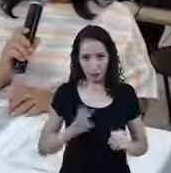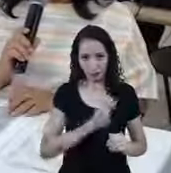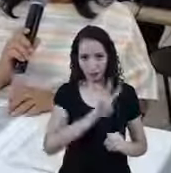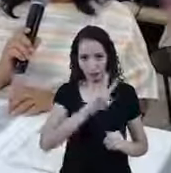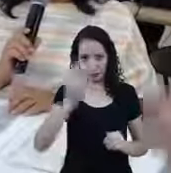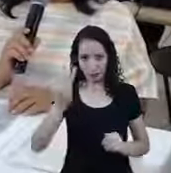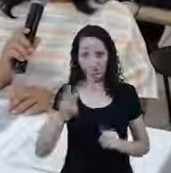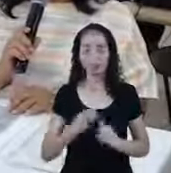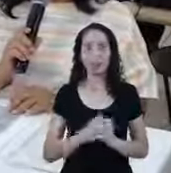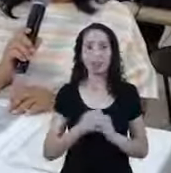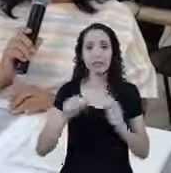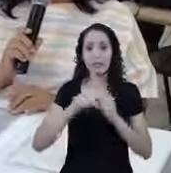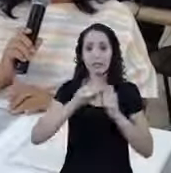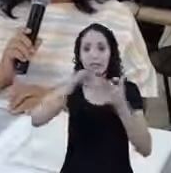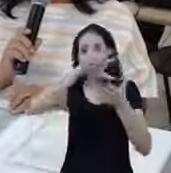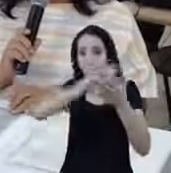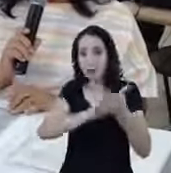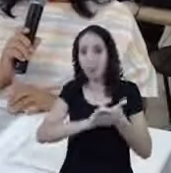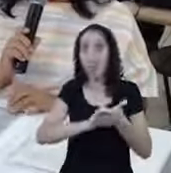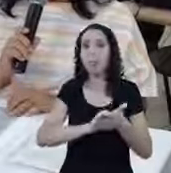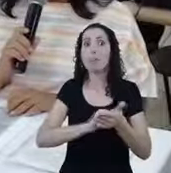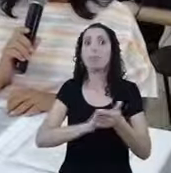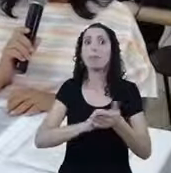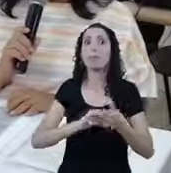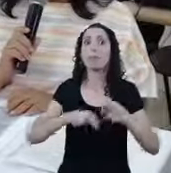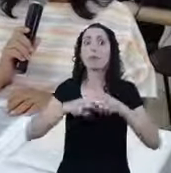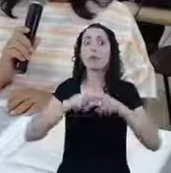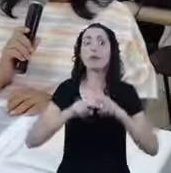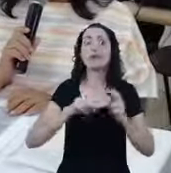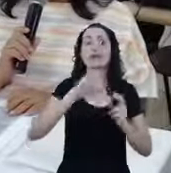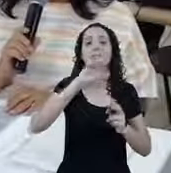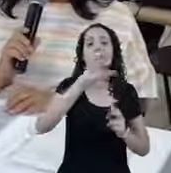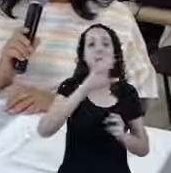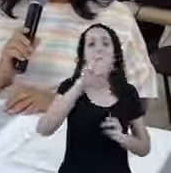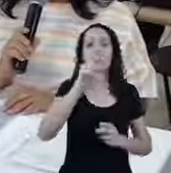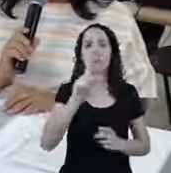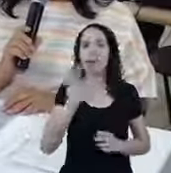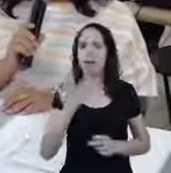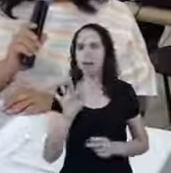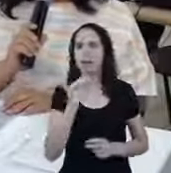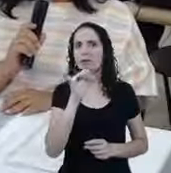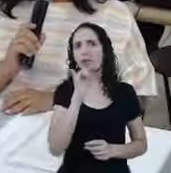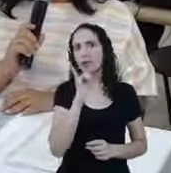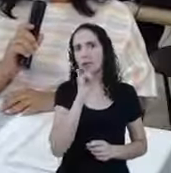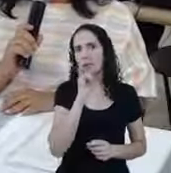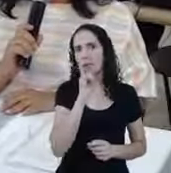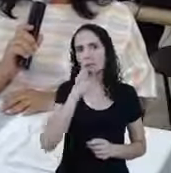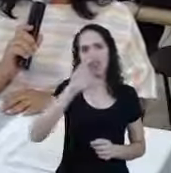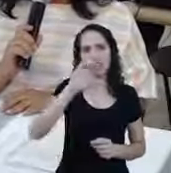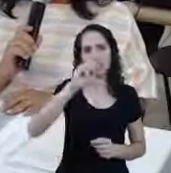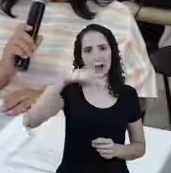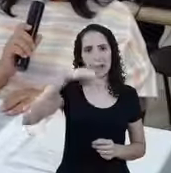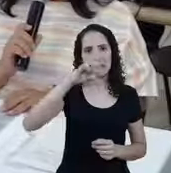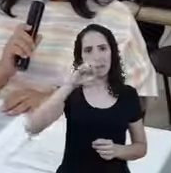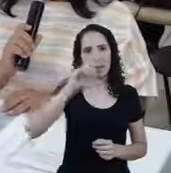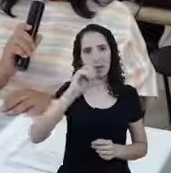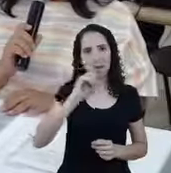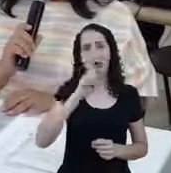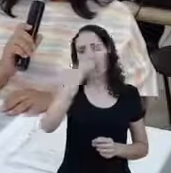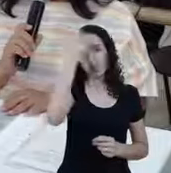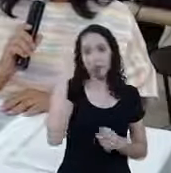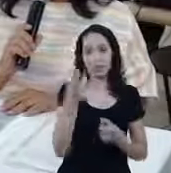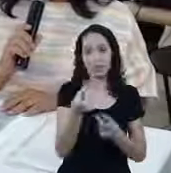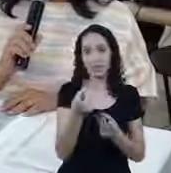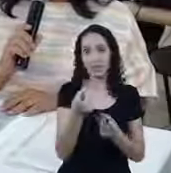essa inscrição pelo CPF Então, por exemplo, você tem um camelô, né? Vamos assim colocar Ele